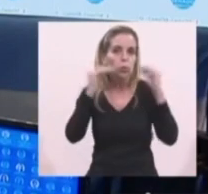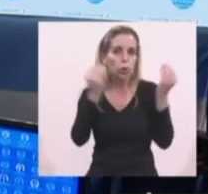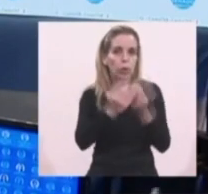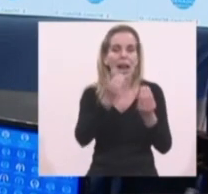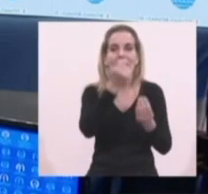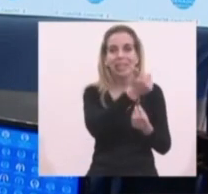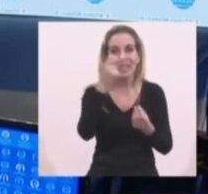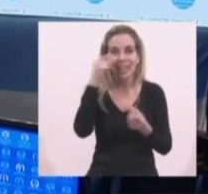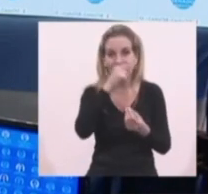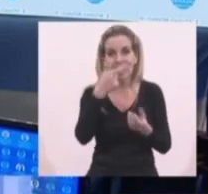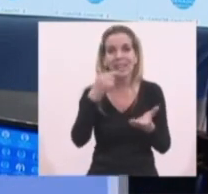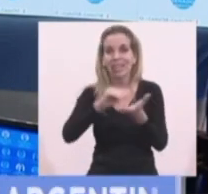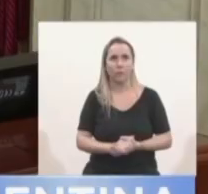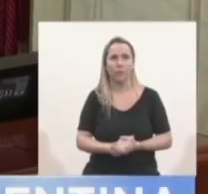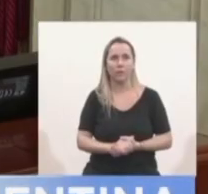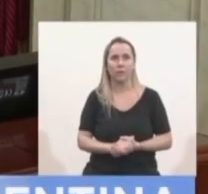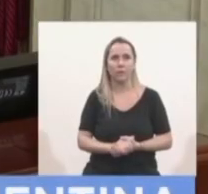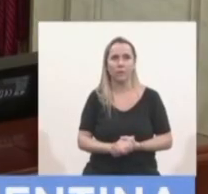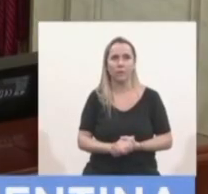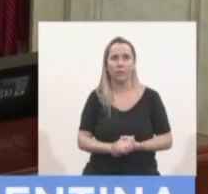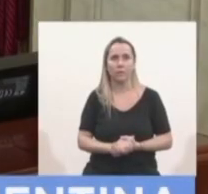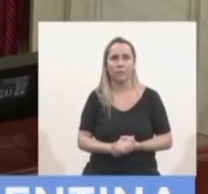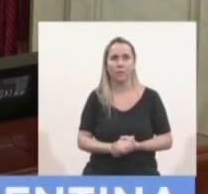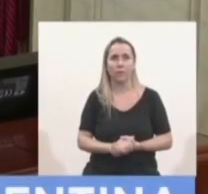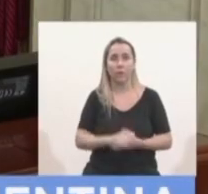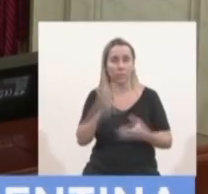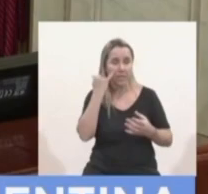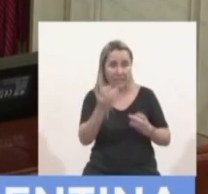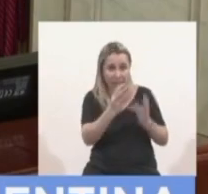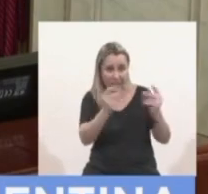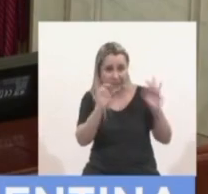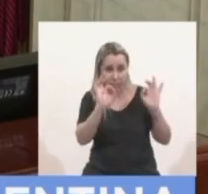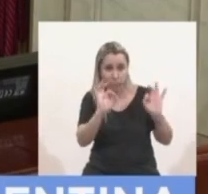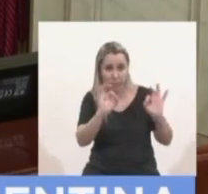britânica AstraZeneca para distribuição na América Latina caso ultrapasse a fase 3.